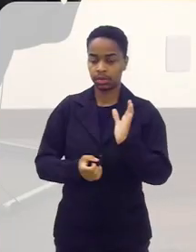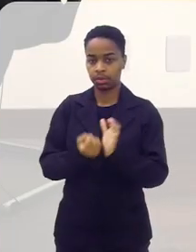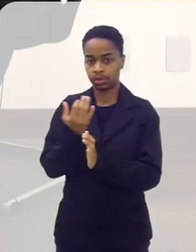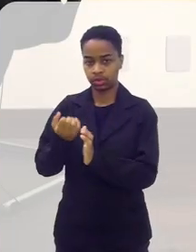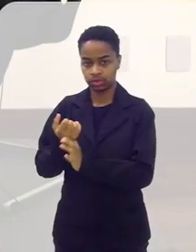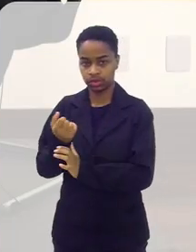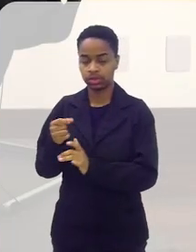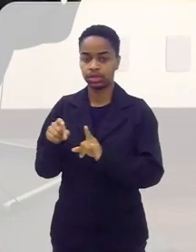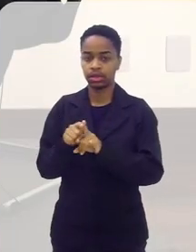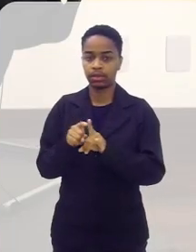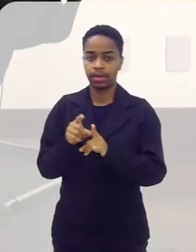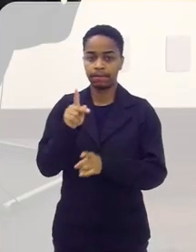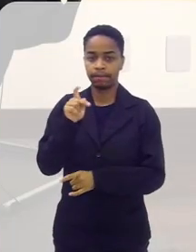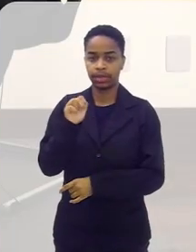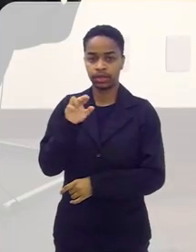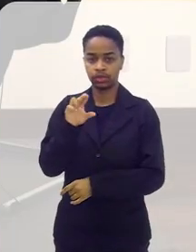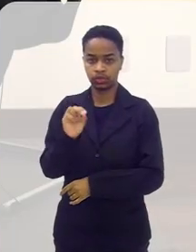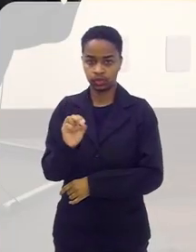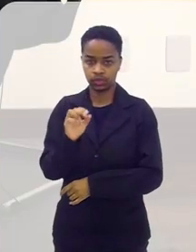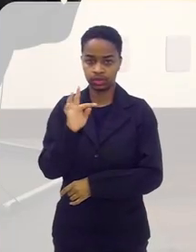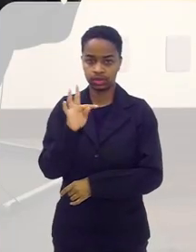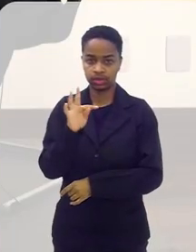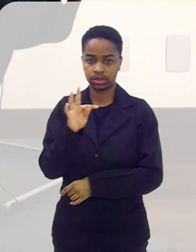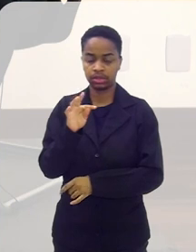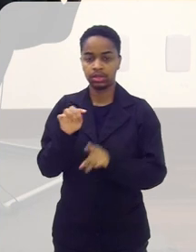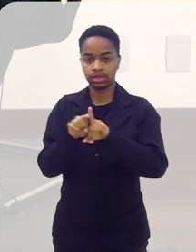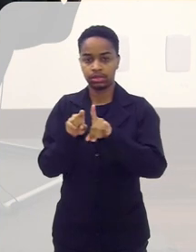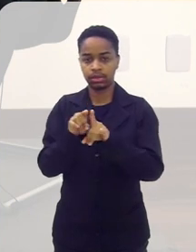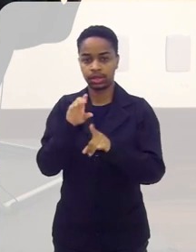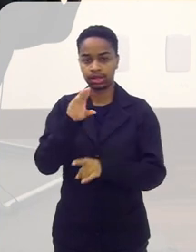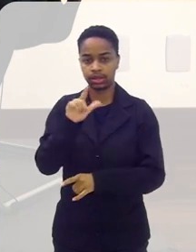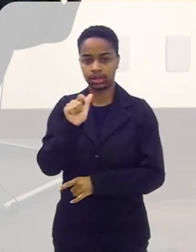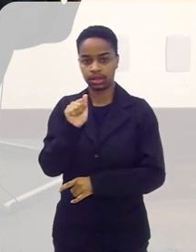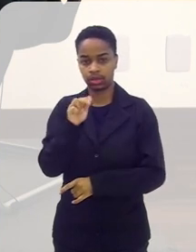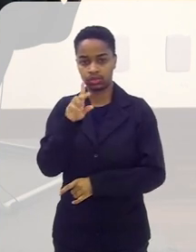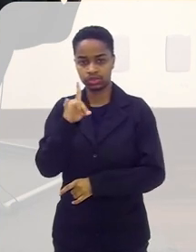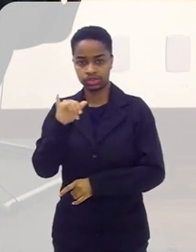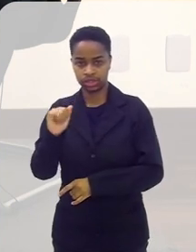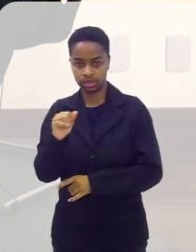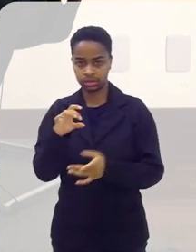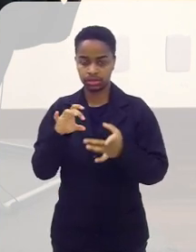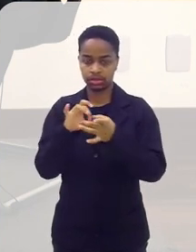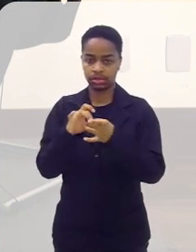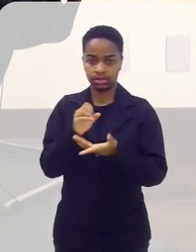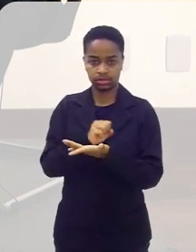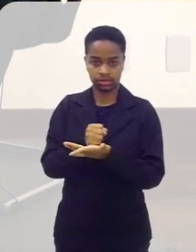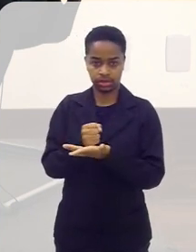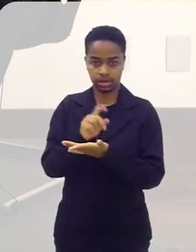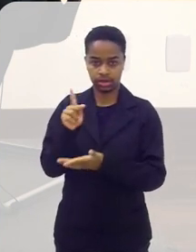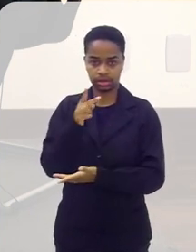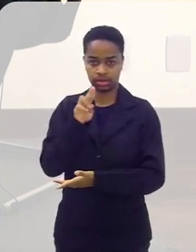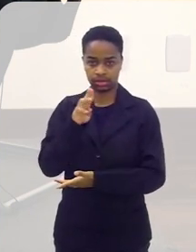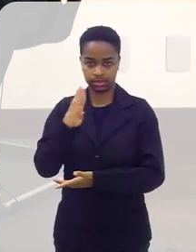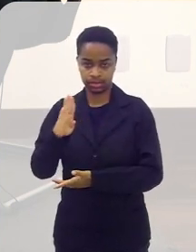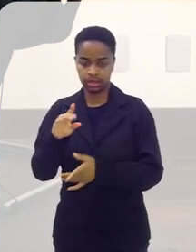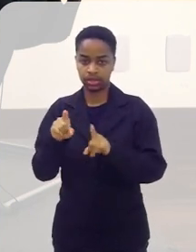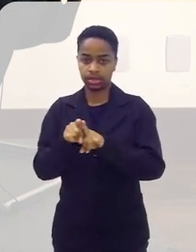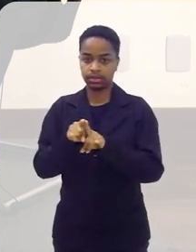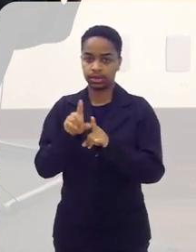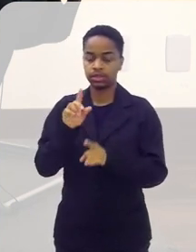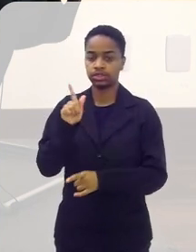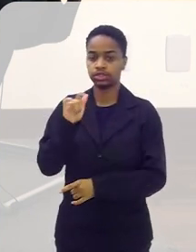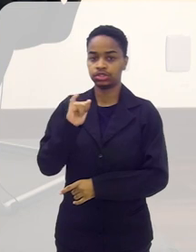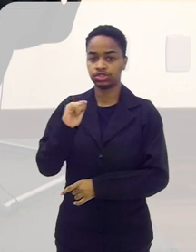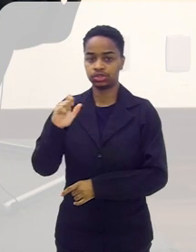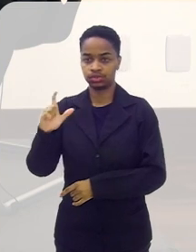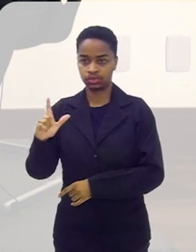produções da GF Corp, Pedro Teixeira, project manager da Games Dev Hub, Ian